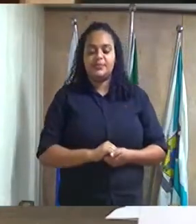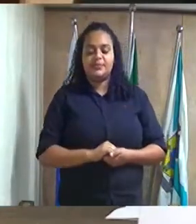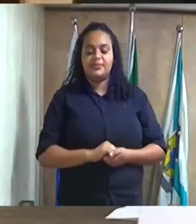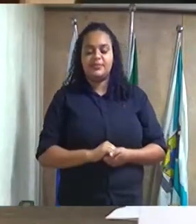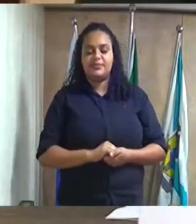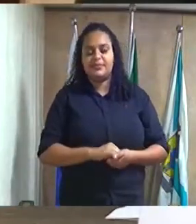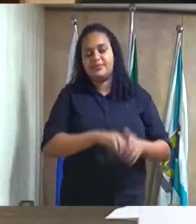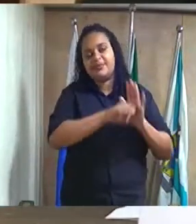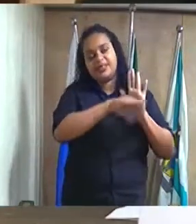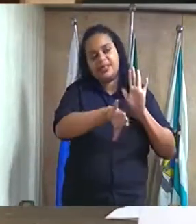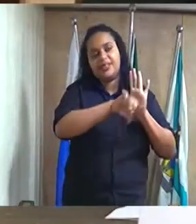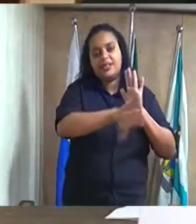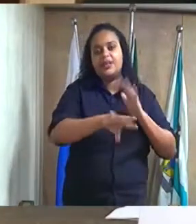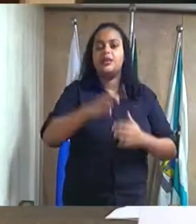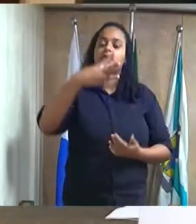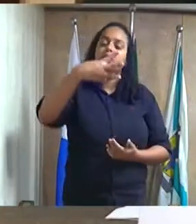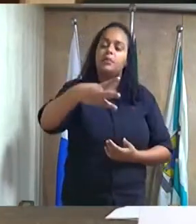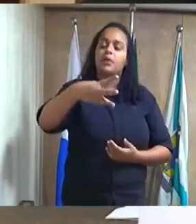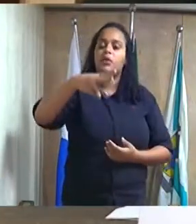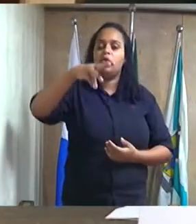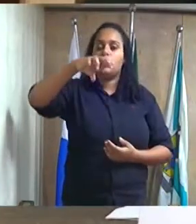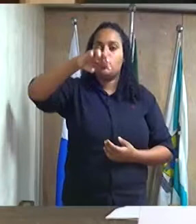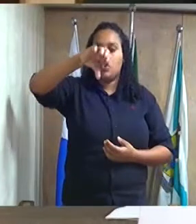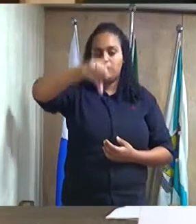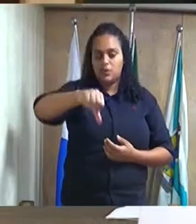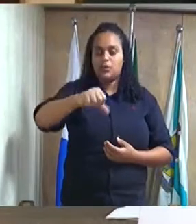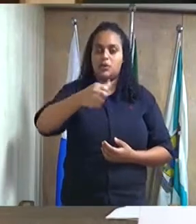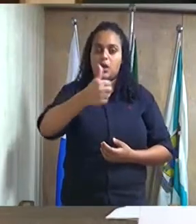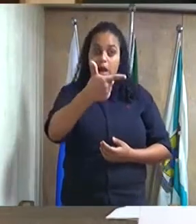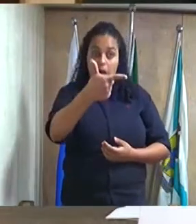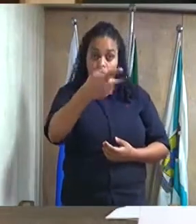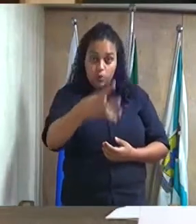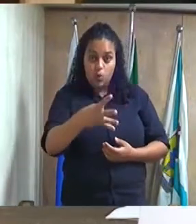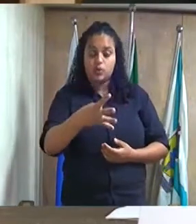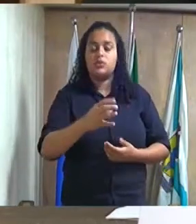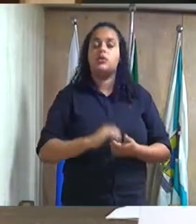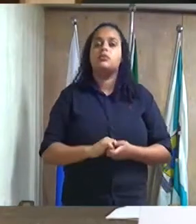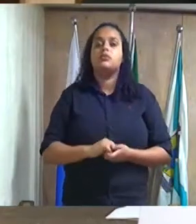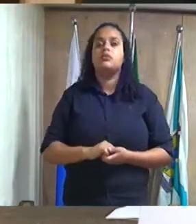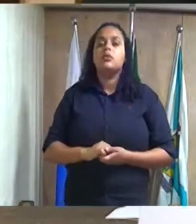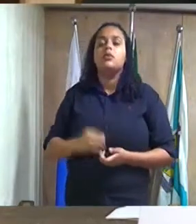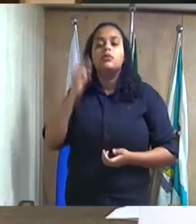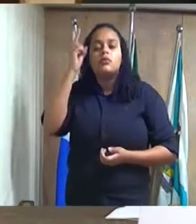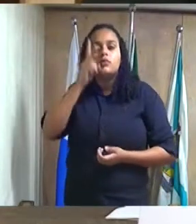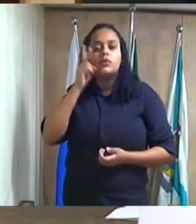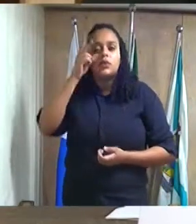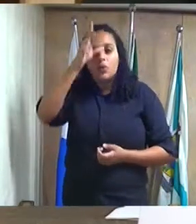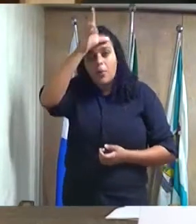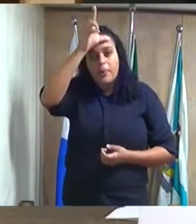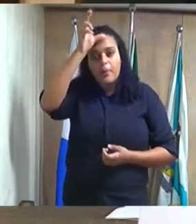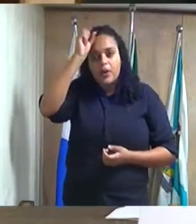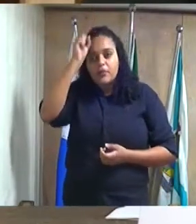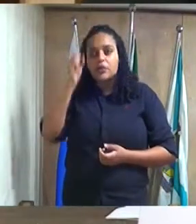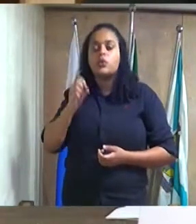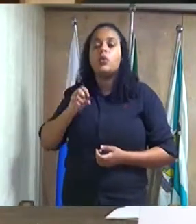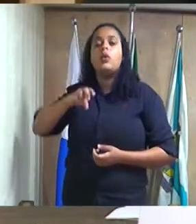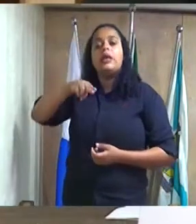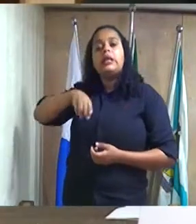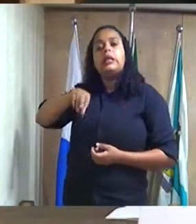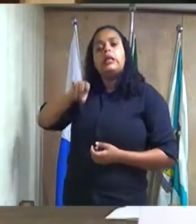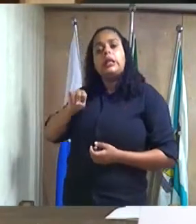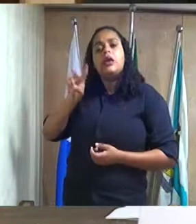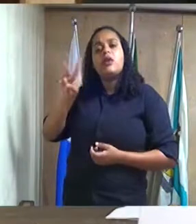Indicação número 3914-2018 do excelentíssimo senhor prefeito Nivan de Almeida